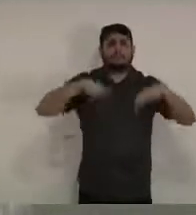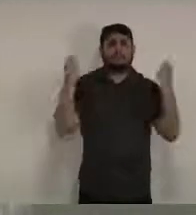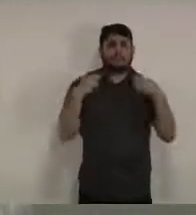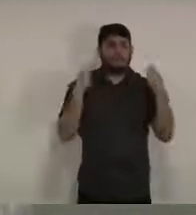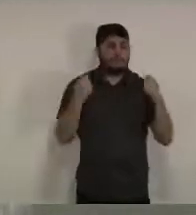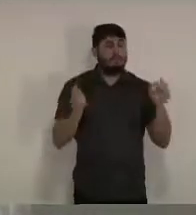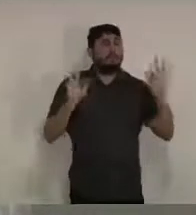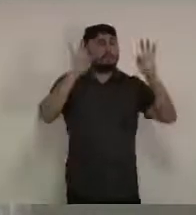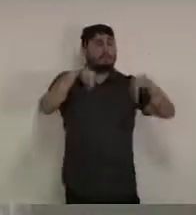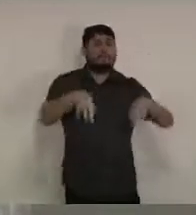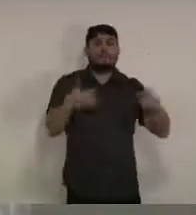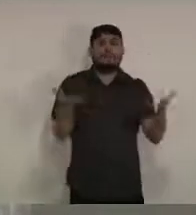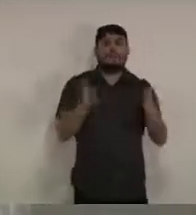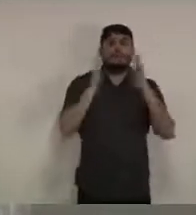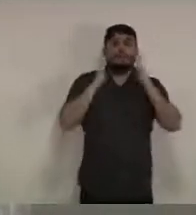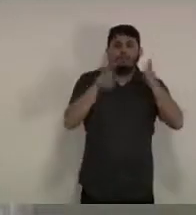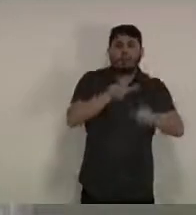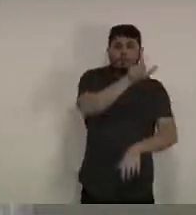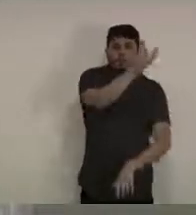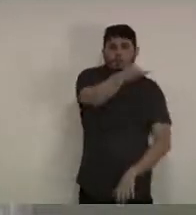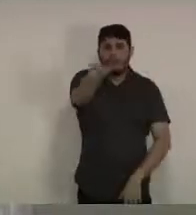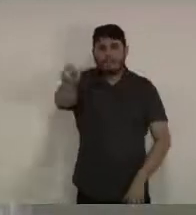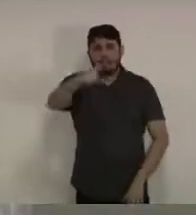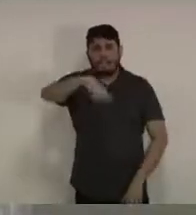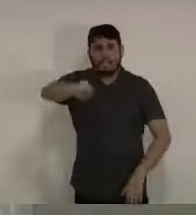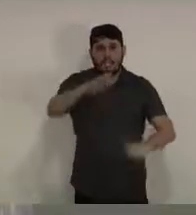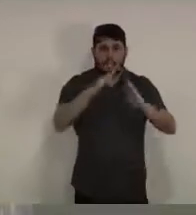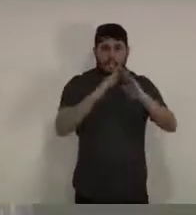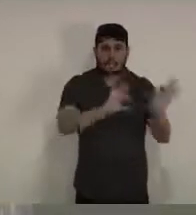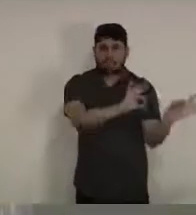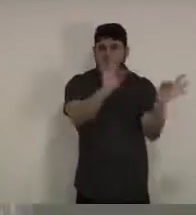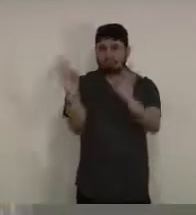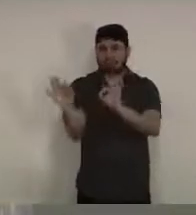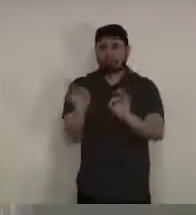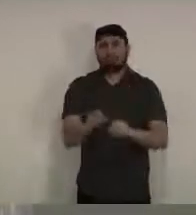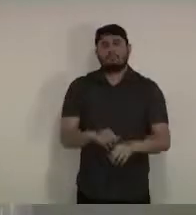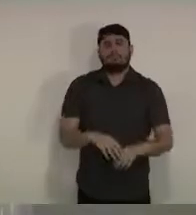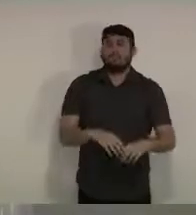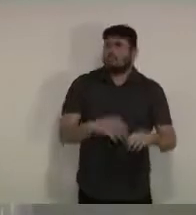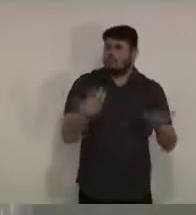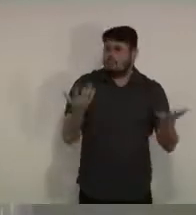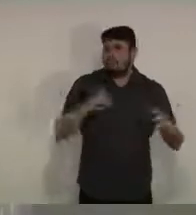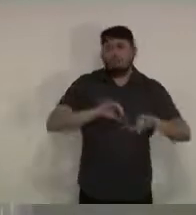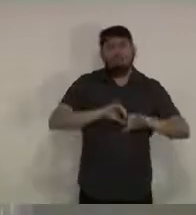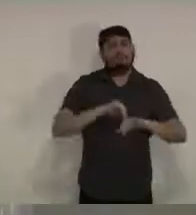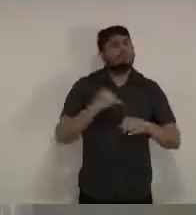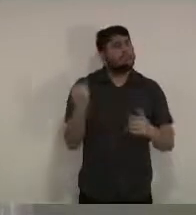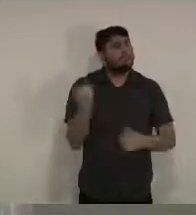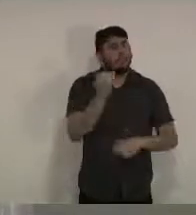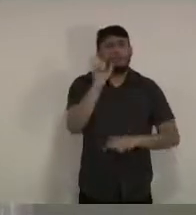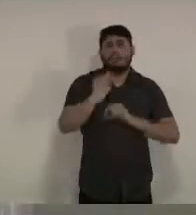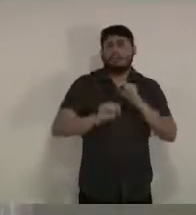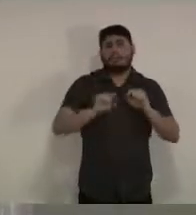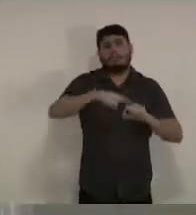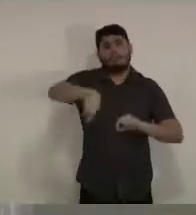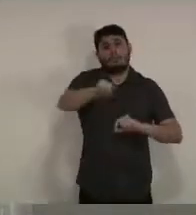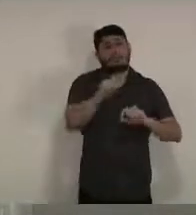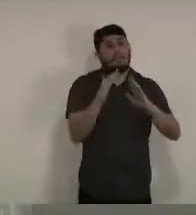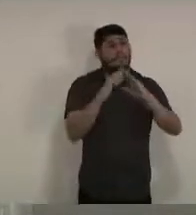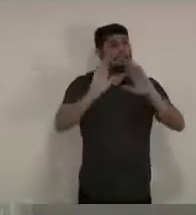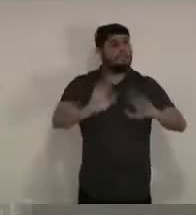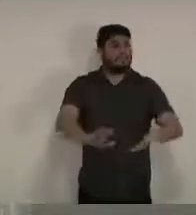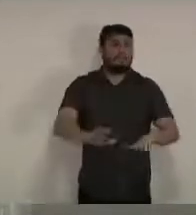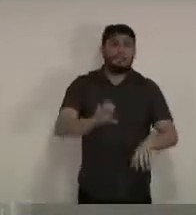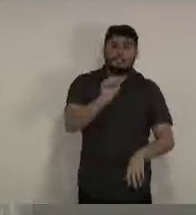falo com você que está em casa ficar em casa nesse momento se você pode ficar em casa se você não trabalha em